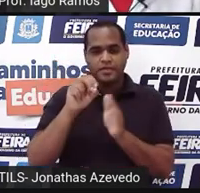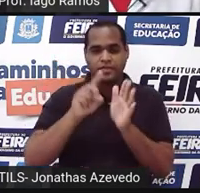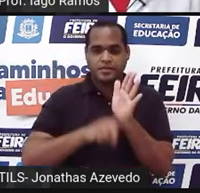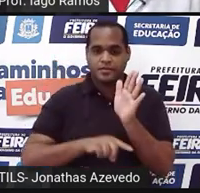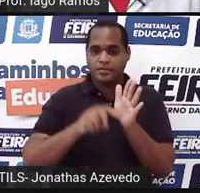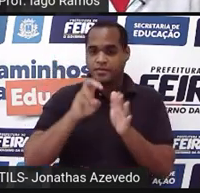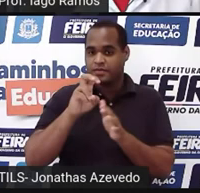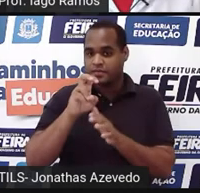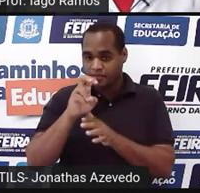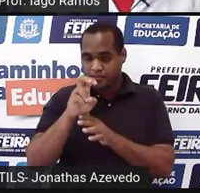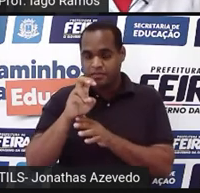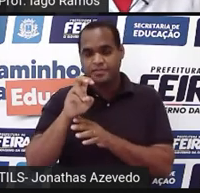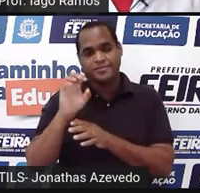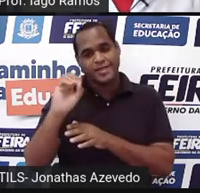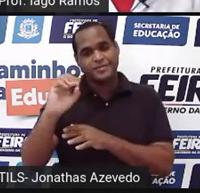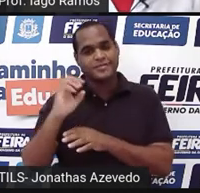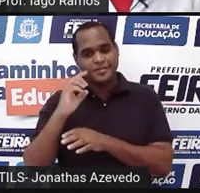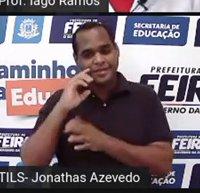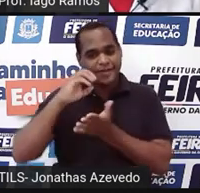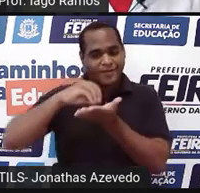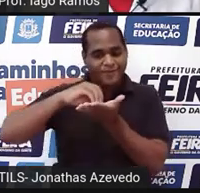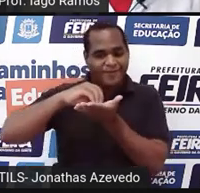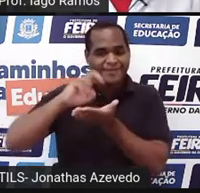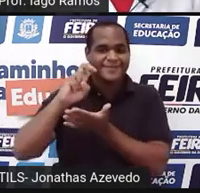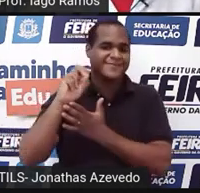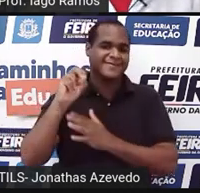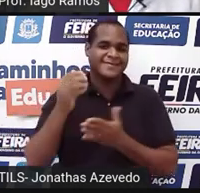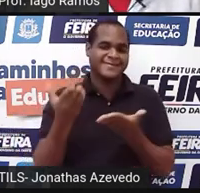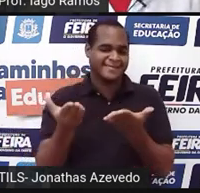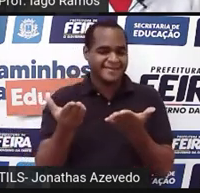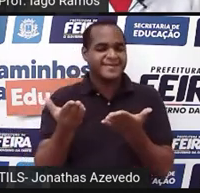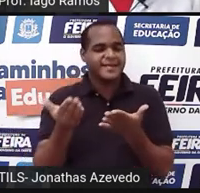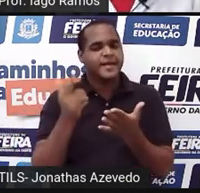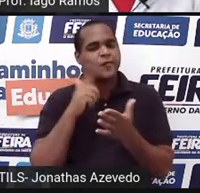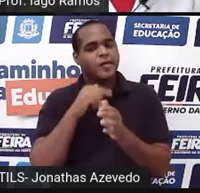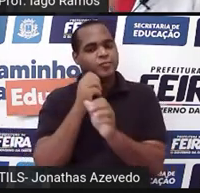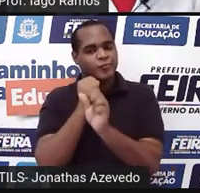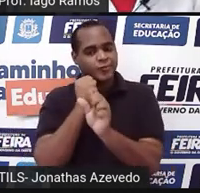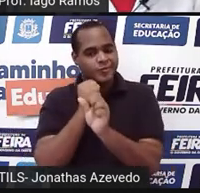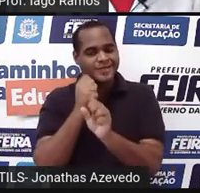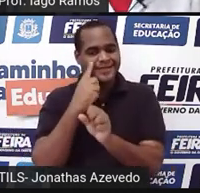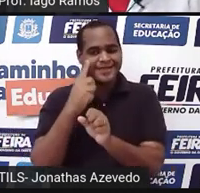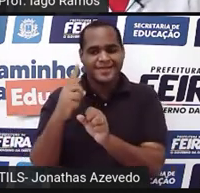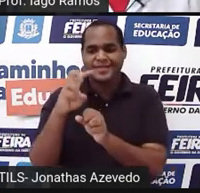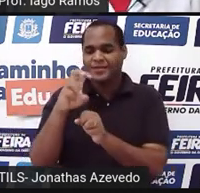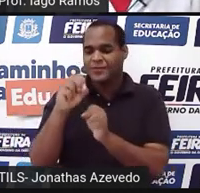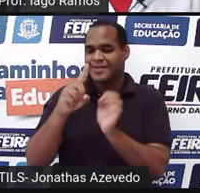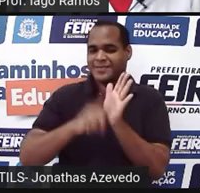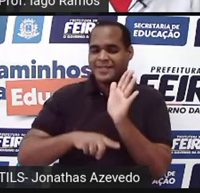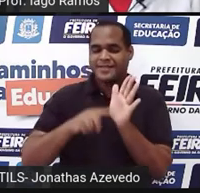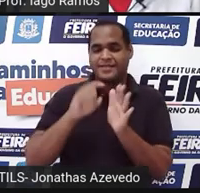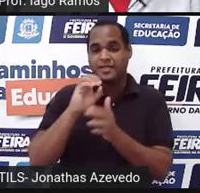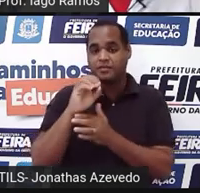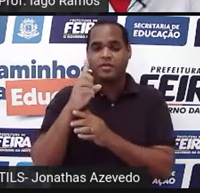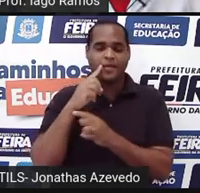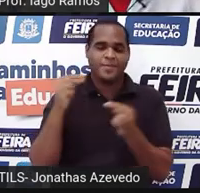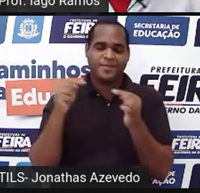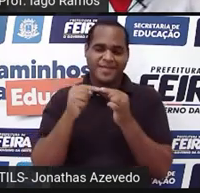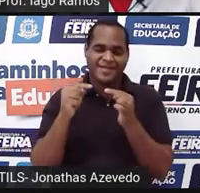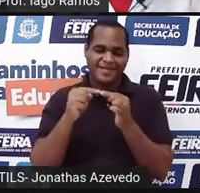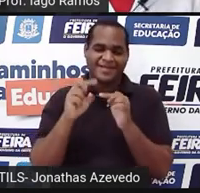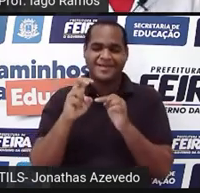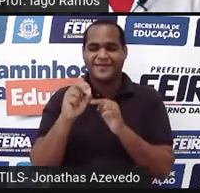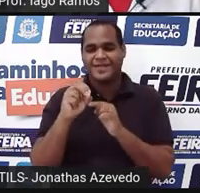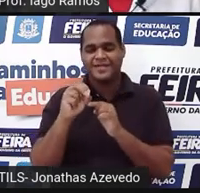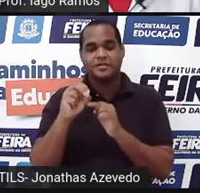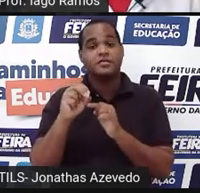5, 0. Então, só sobra 50. Tá? Ou se a gente juntar 50 mais 0, dá o próprio 50. Então, gente faz isso